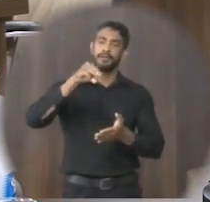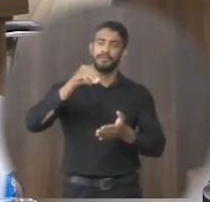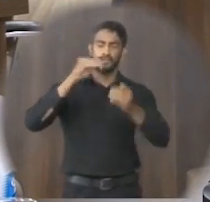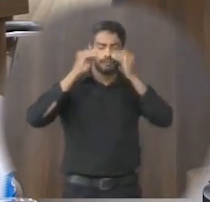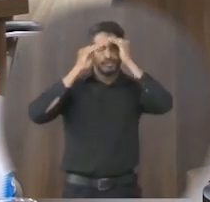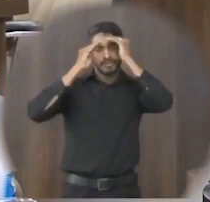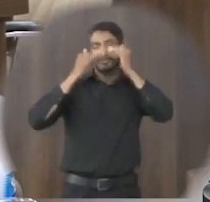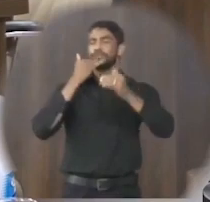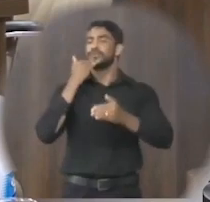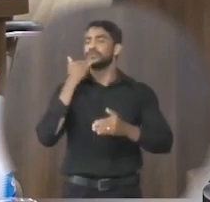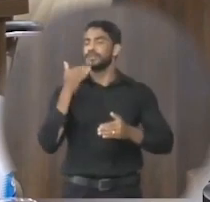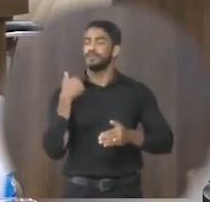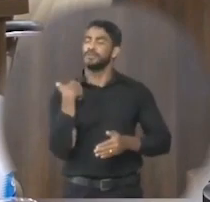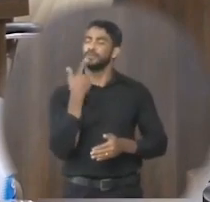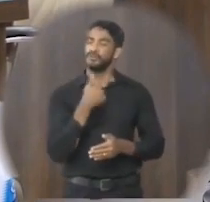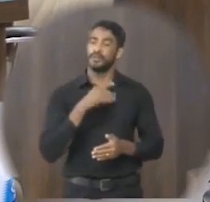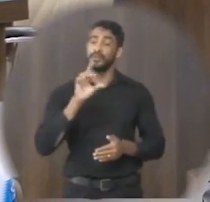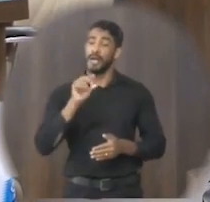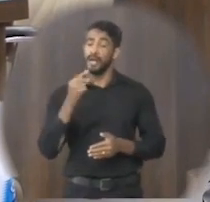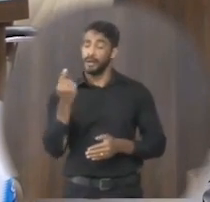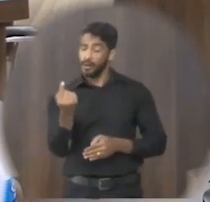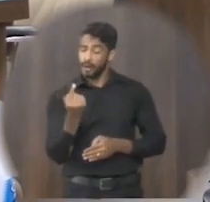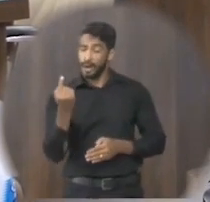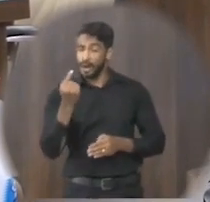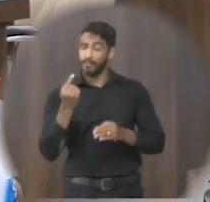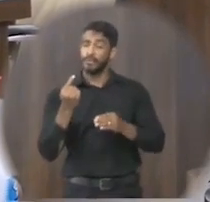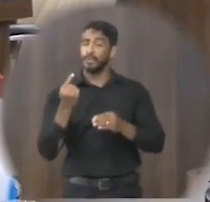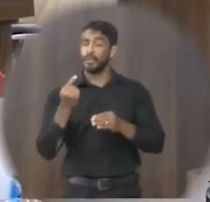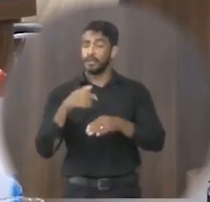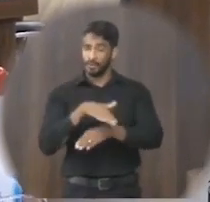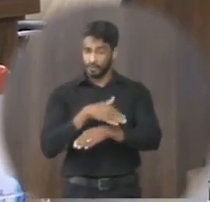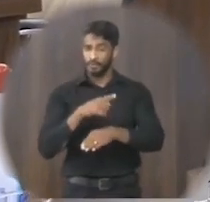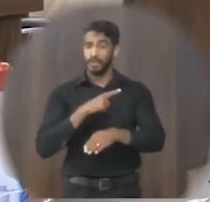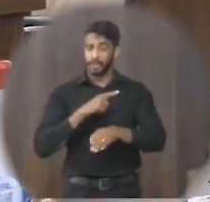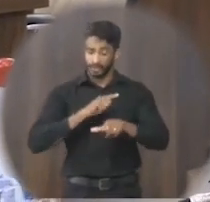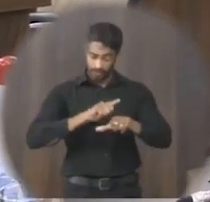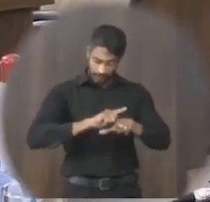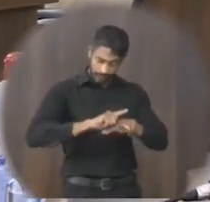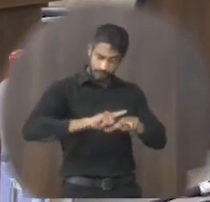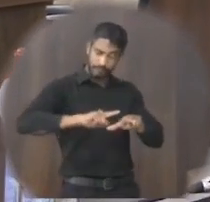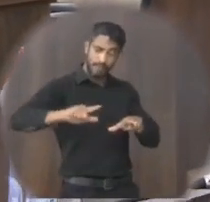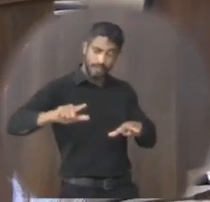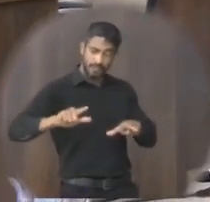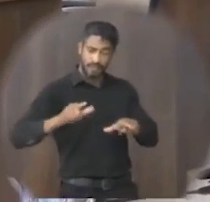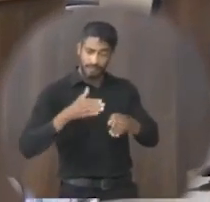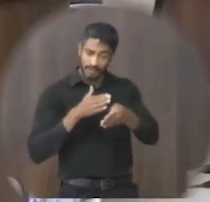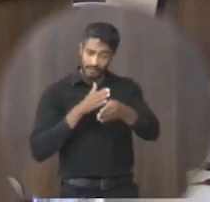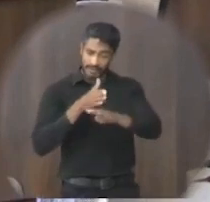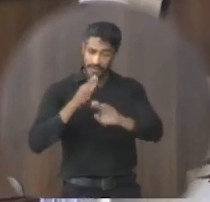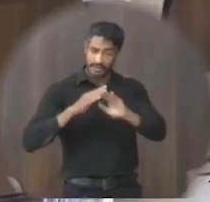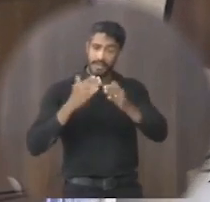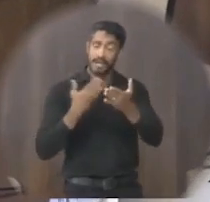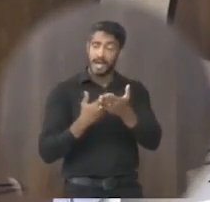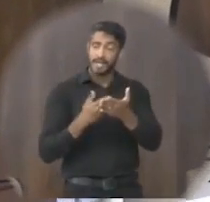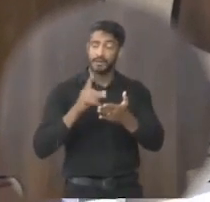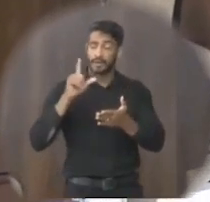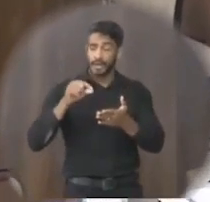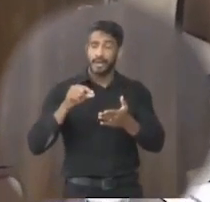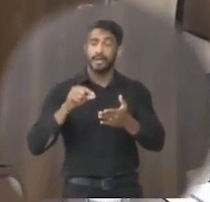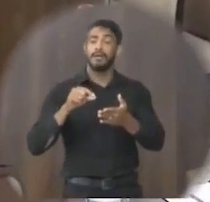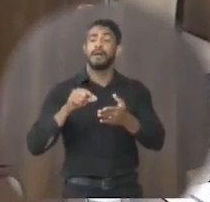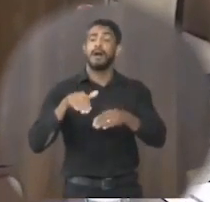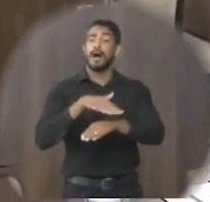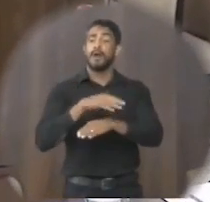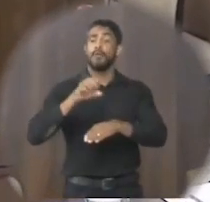aí os lá é a única rua que tinha asfaltada que dava acesso à escola é essa a rua